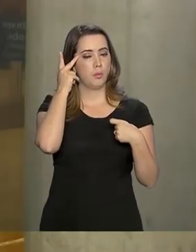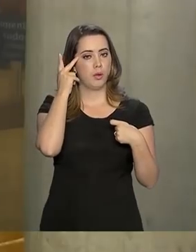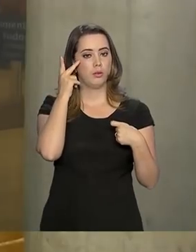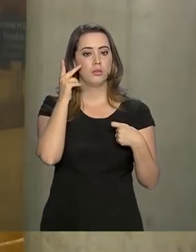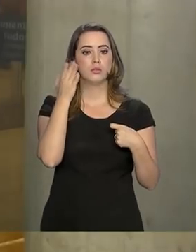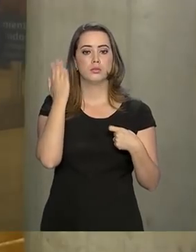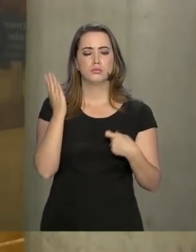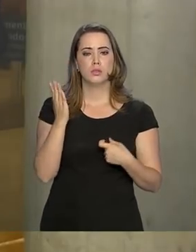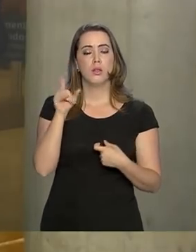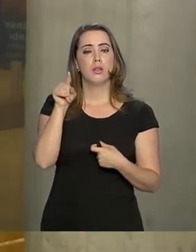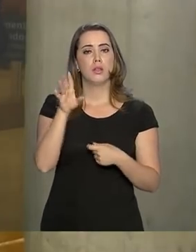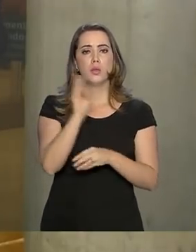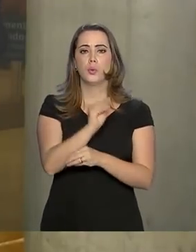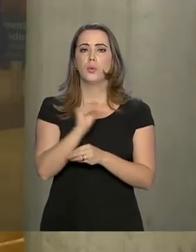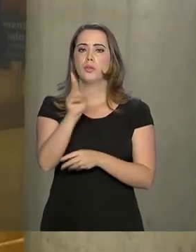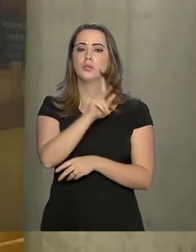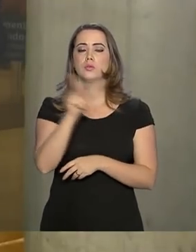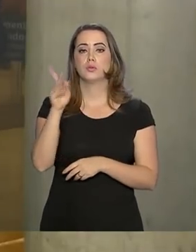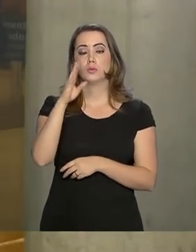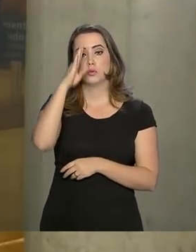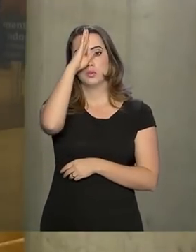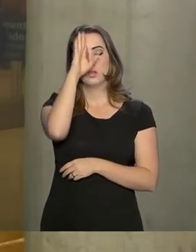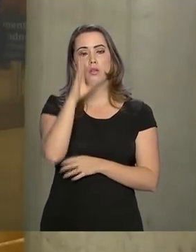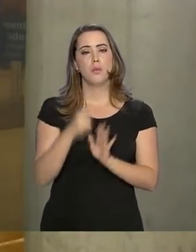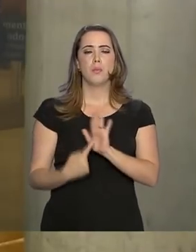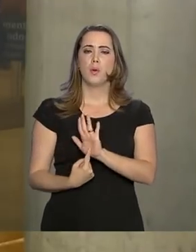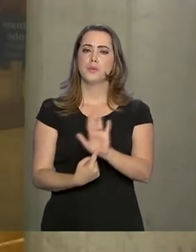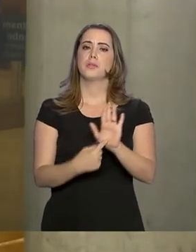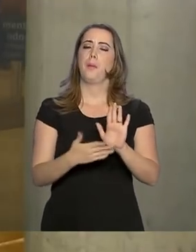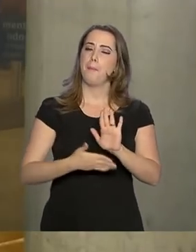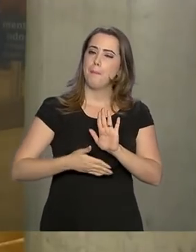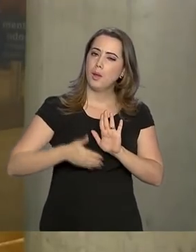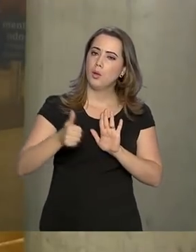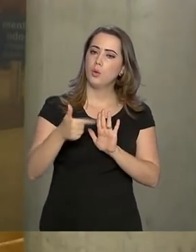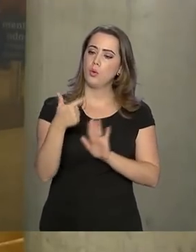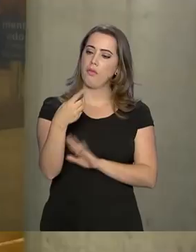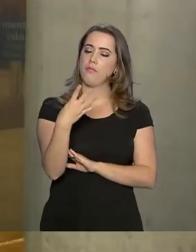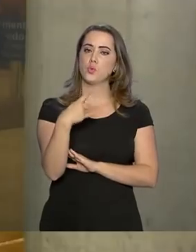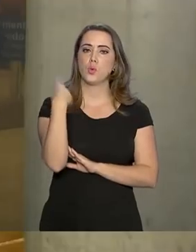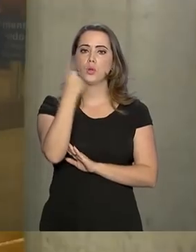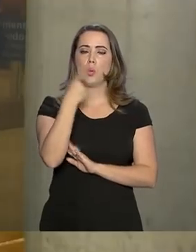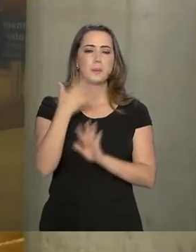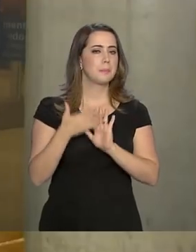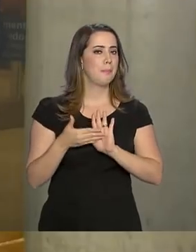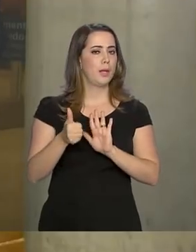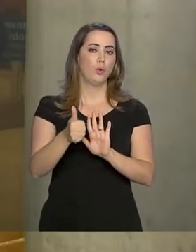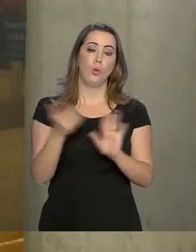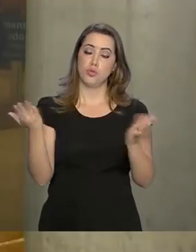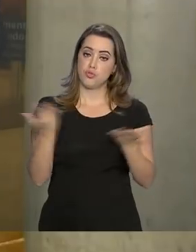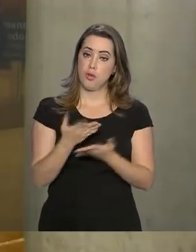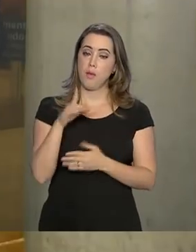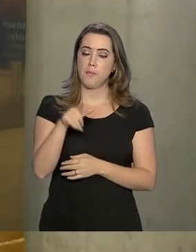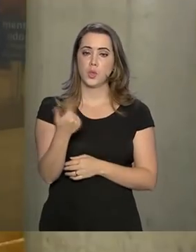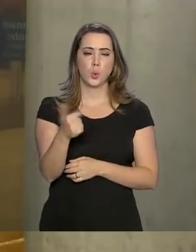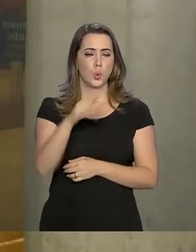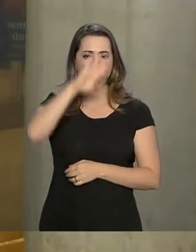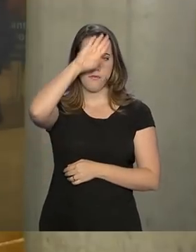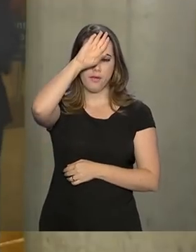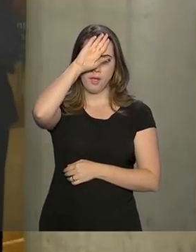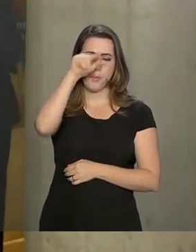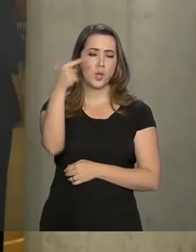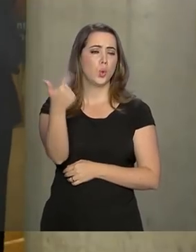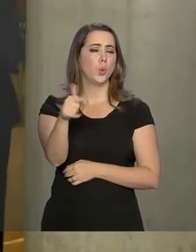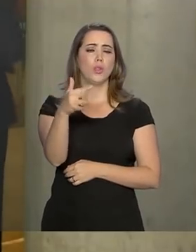Jair Bolsonaro, informa que ele teve melhora nas últimas 24 horas. O presidente permanece sem febre,